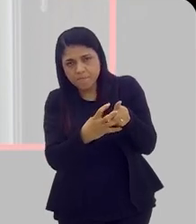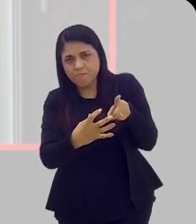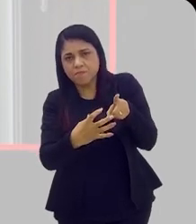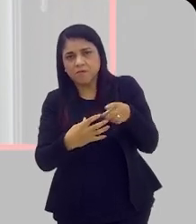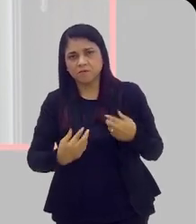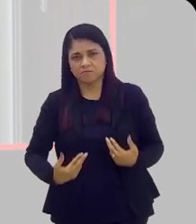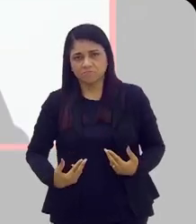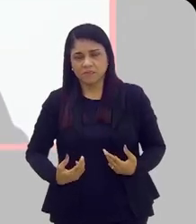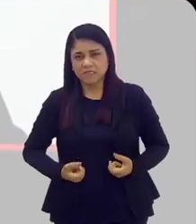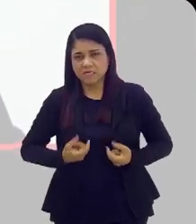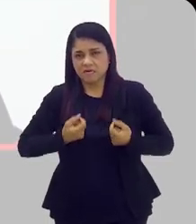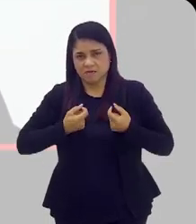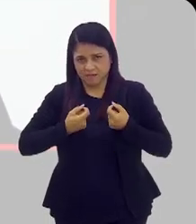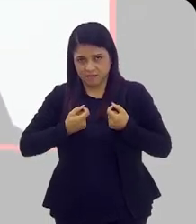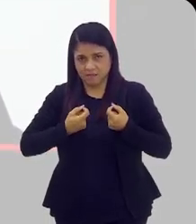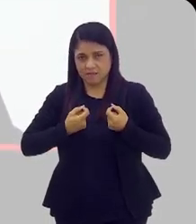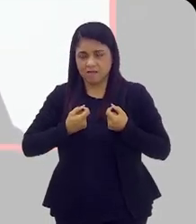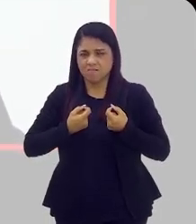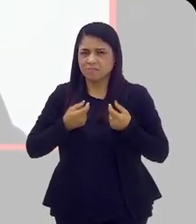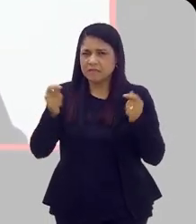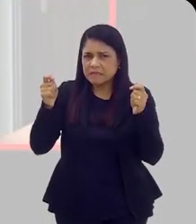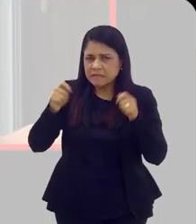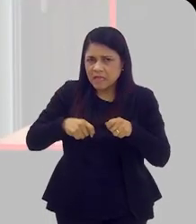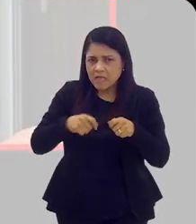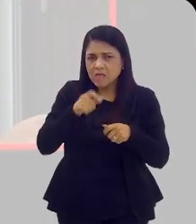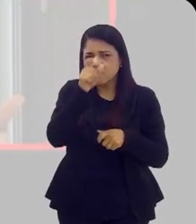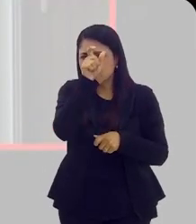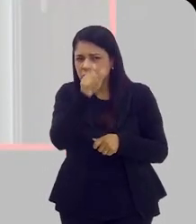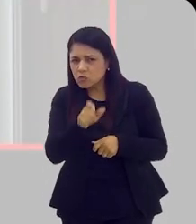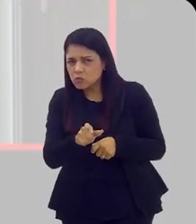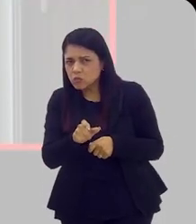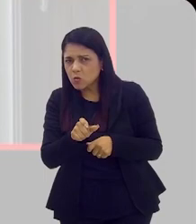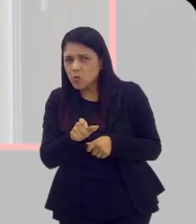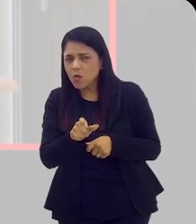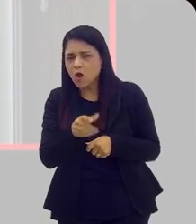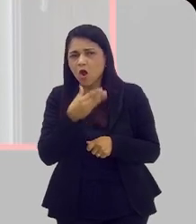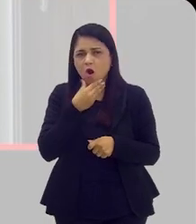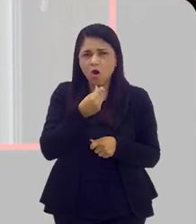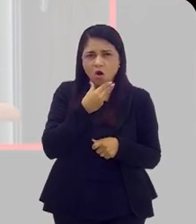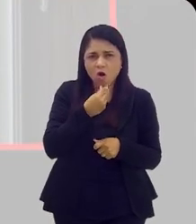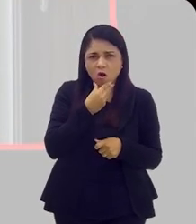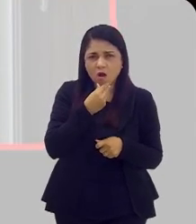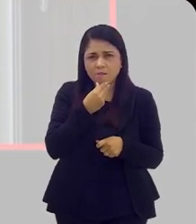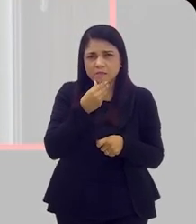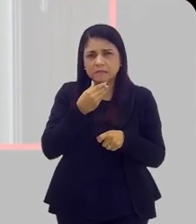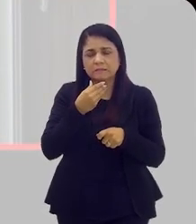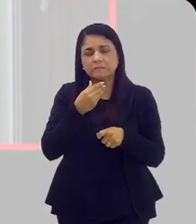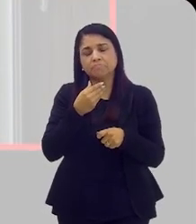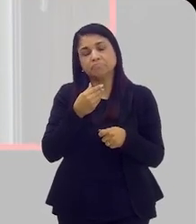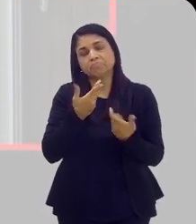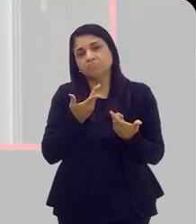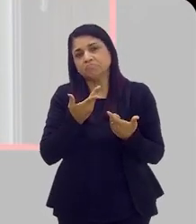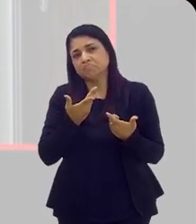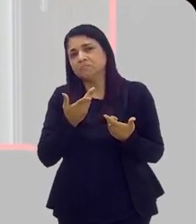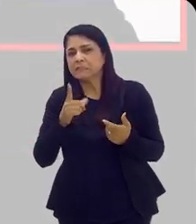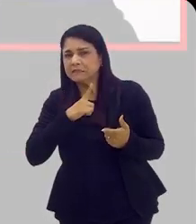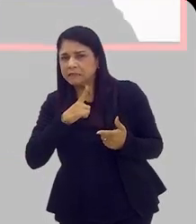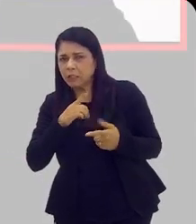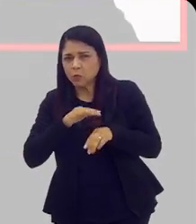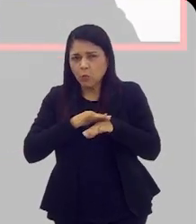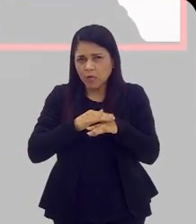que realmente podem levar uma pessoa a ter mais chance de ter essa doença do que outra?